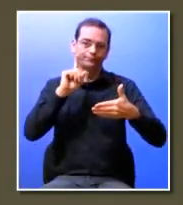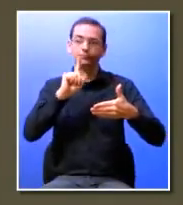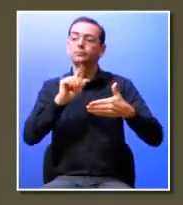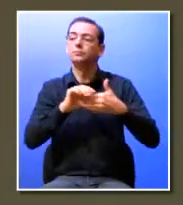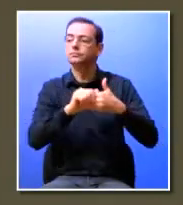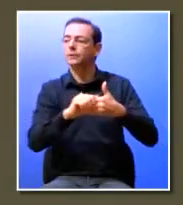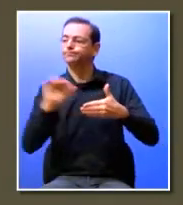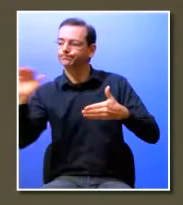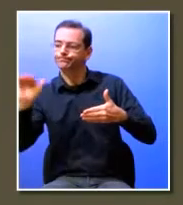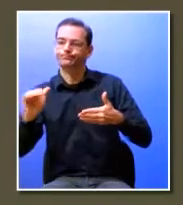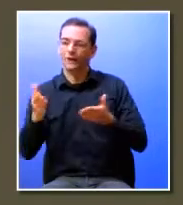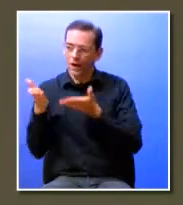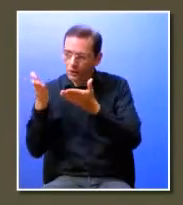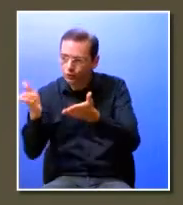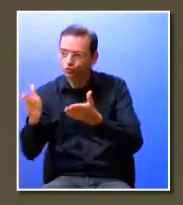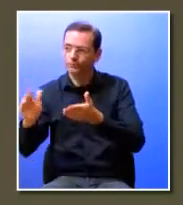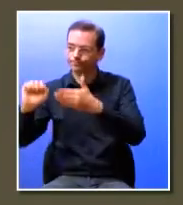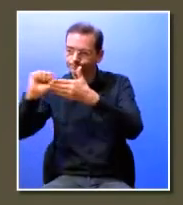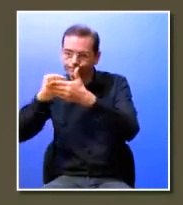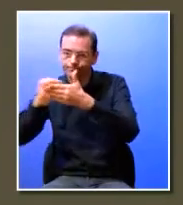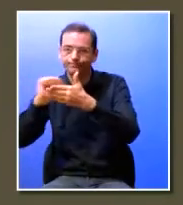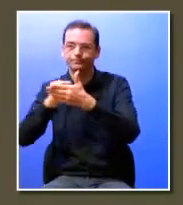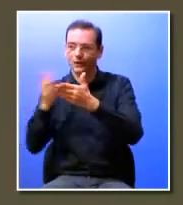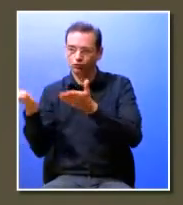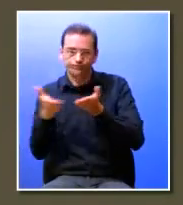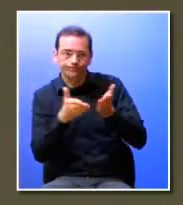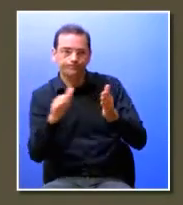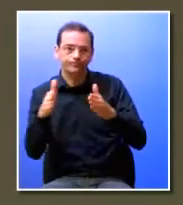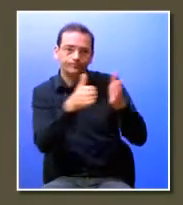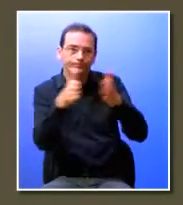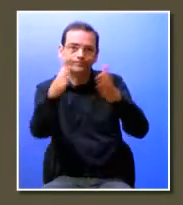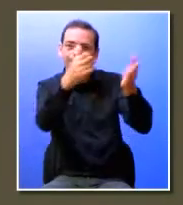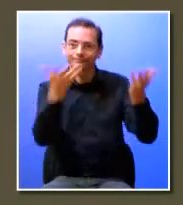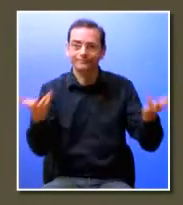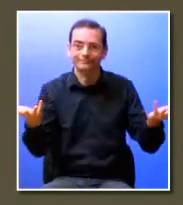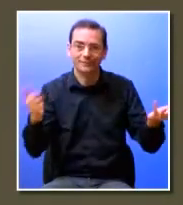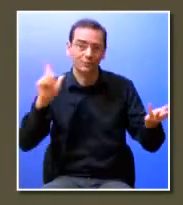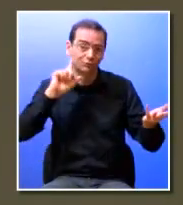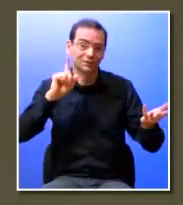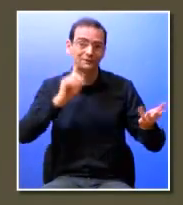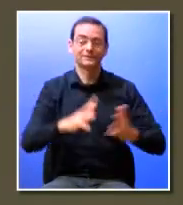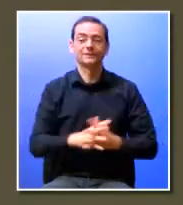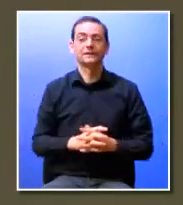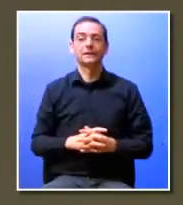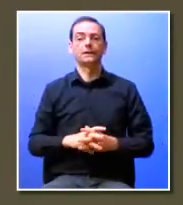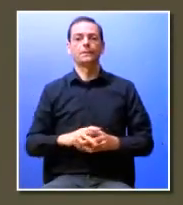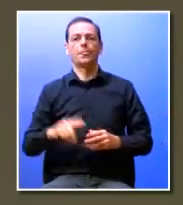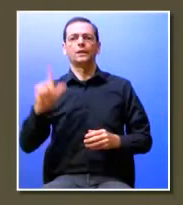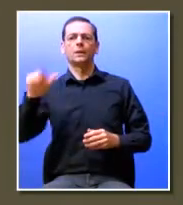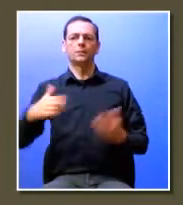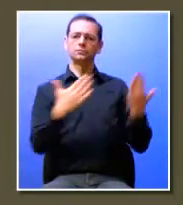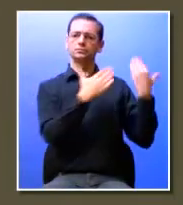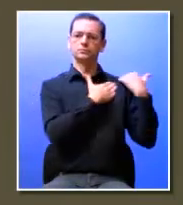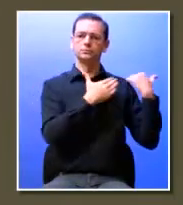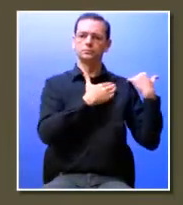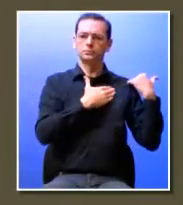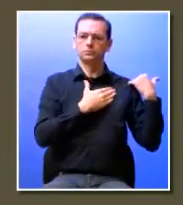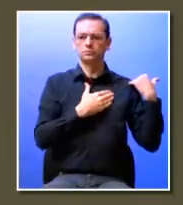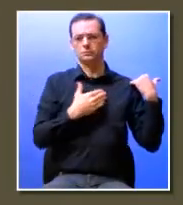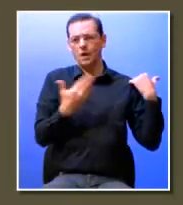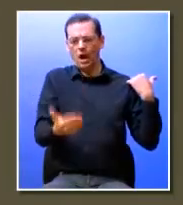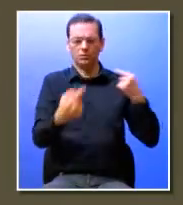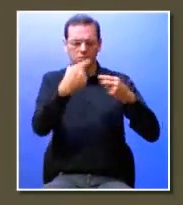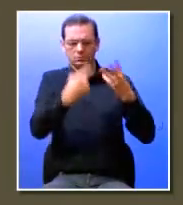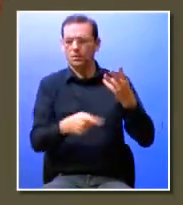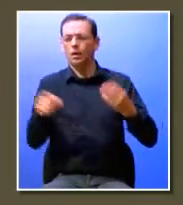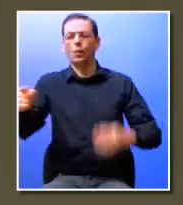nessa experiência que ajuda um bocadinho a guiar o caminho tem que existir algumas responsabilidades não vamos dizer que por exemplo um